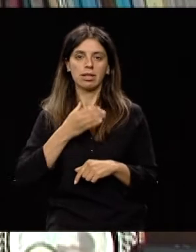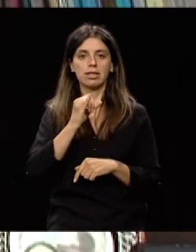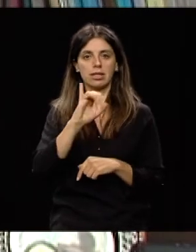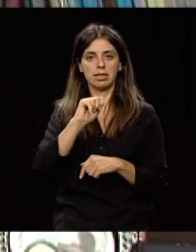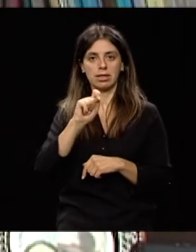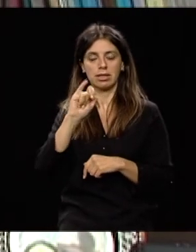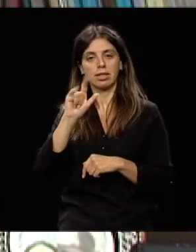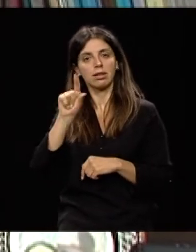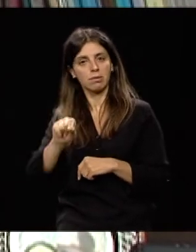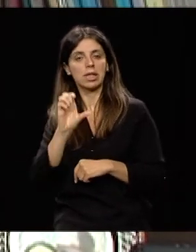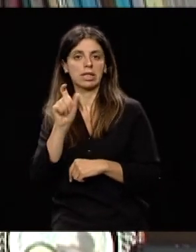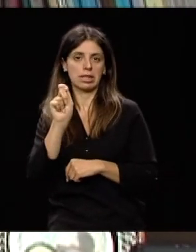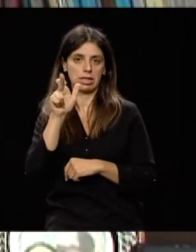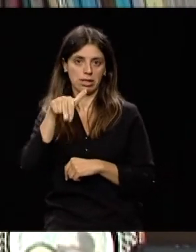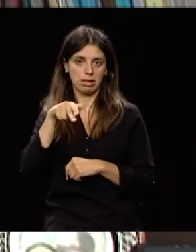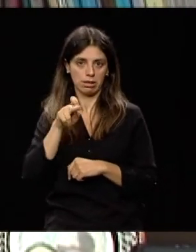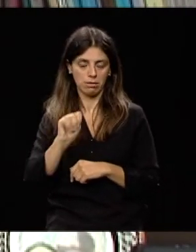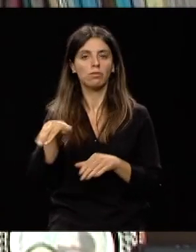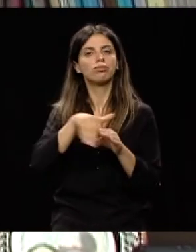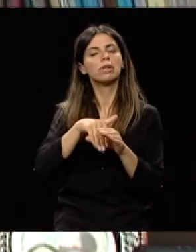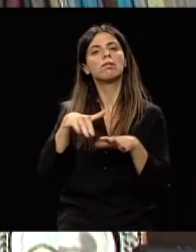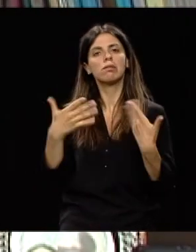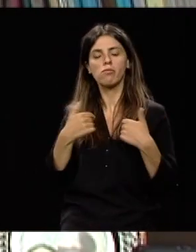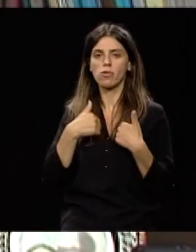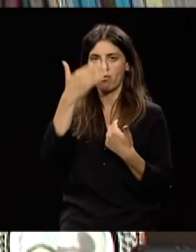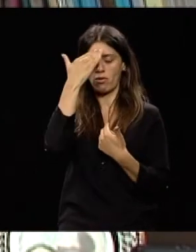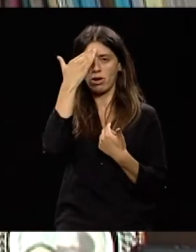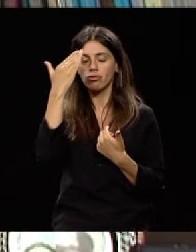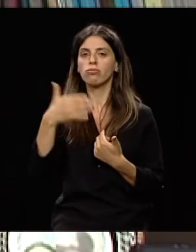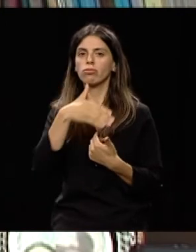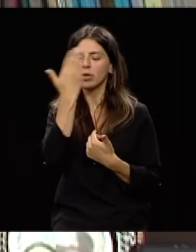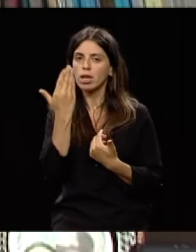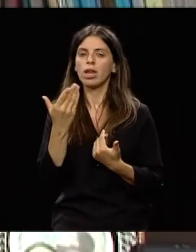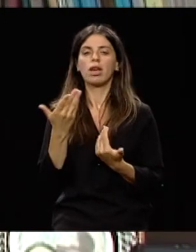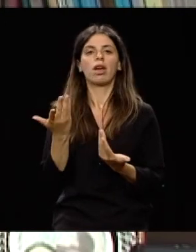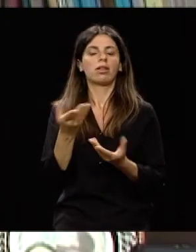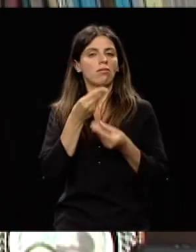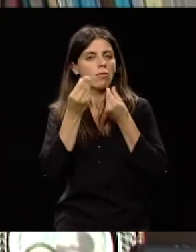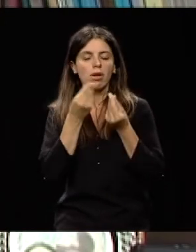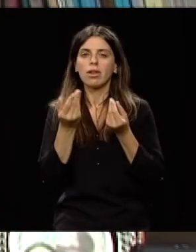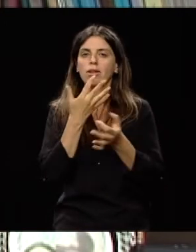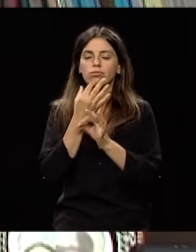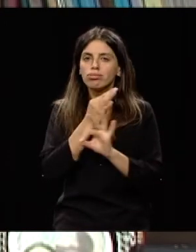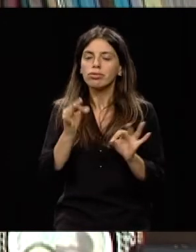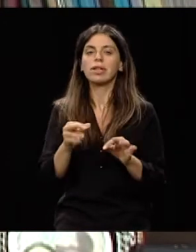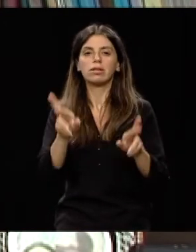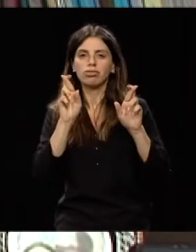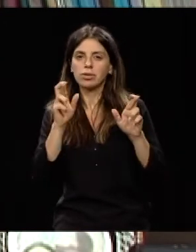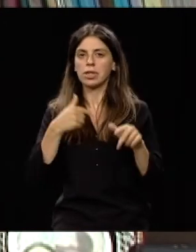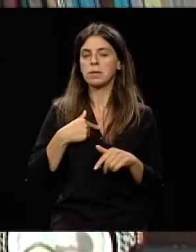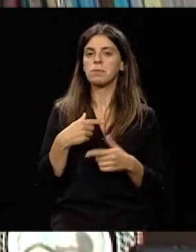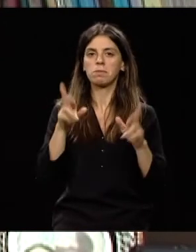E, portanto, acho que é um dia de grande qualidade e espero estar amanhã, no segundo dia,